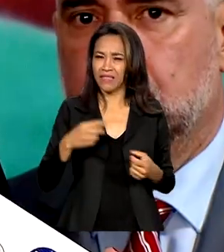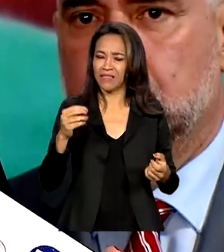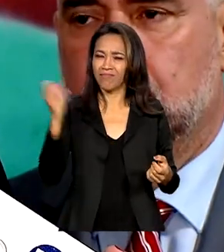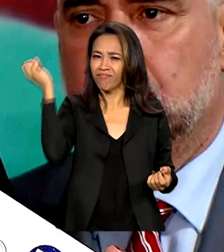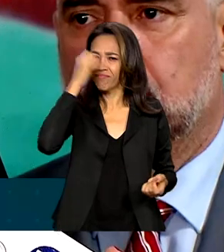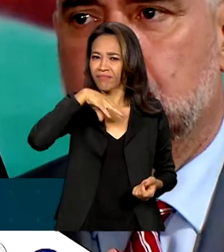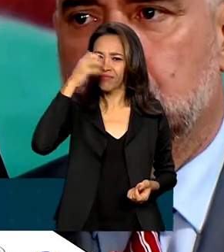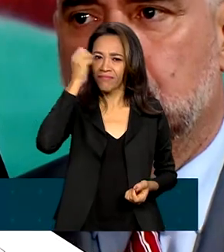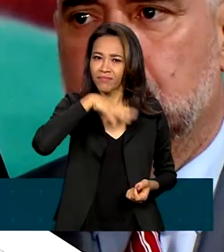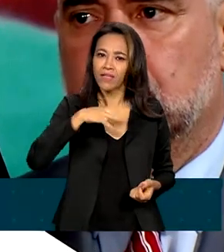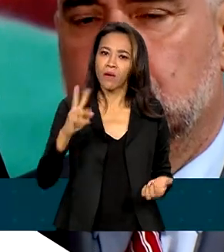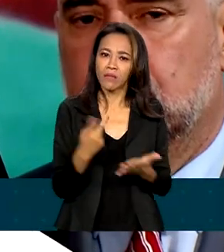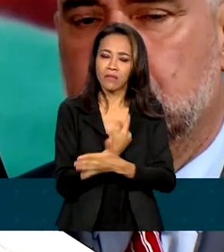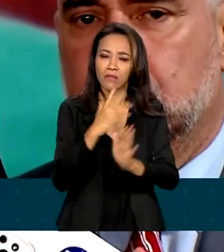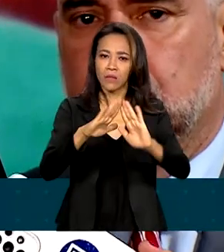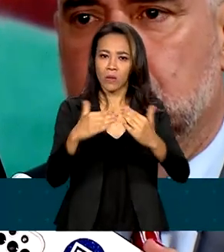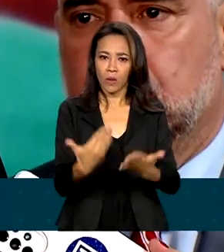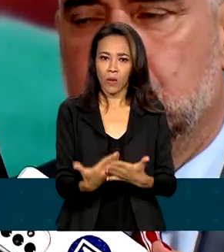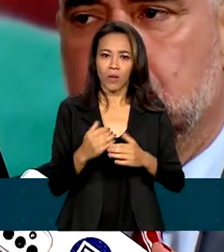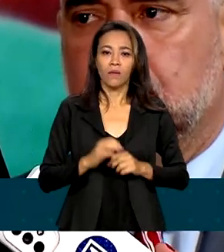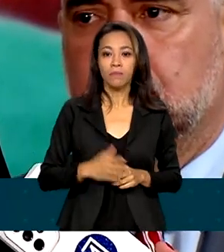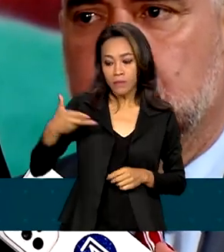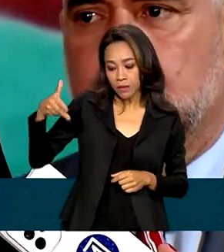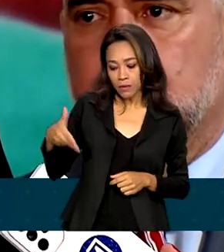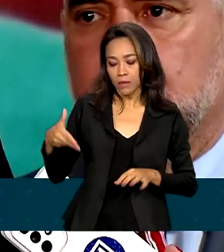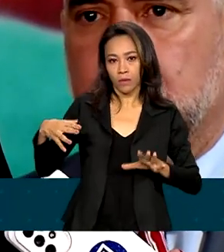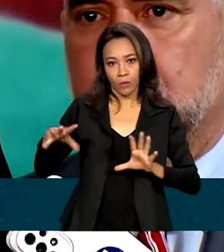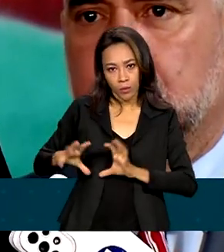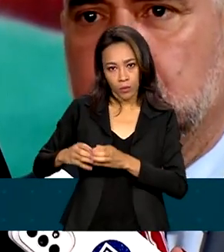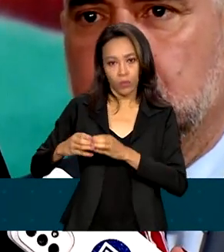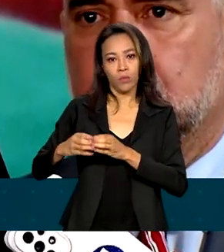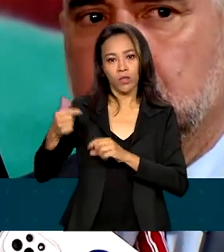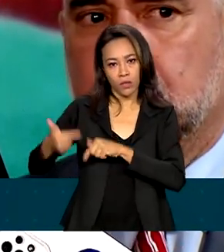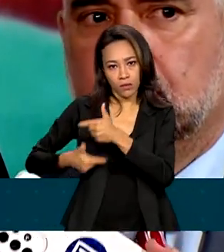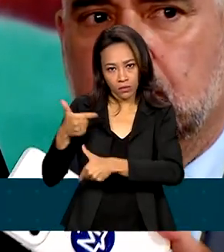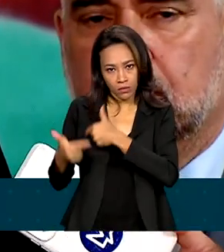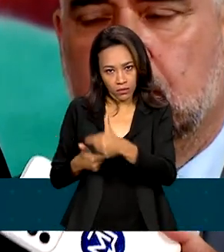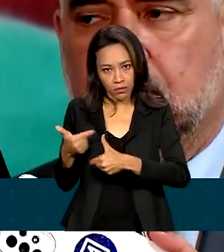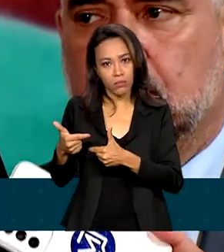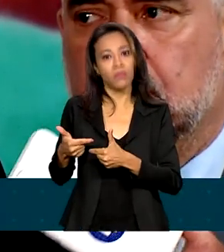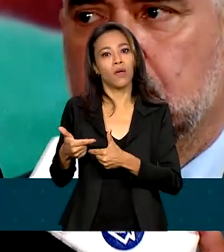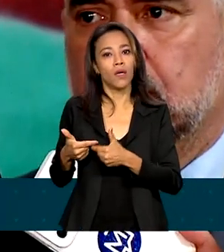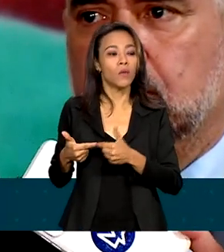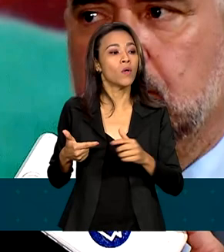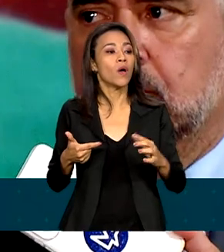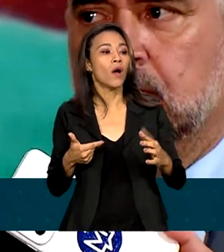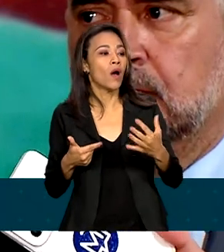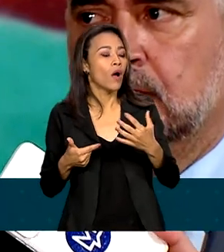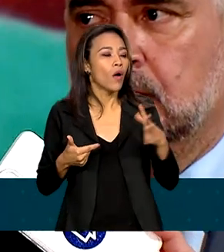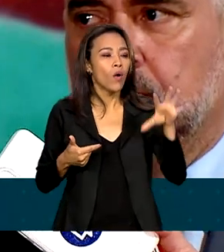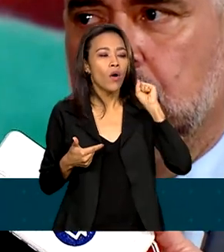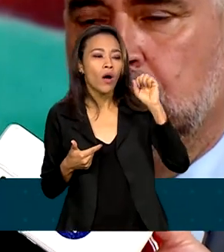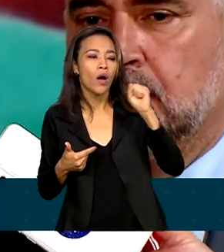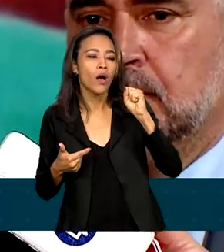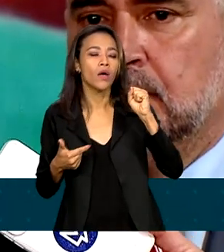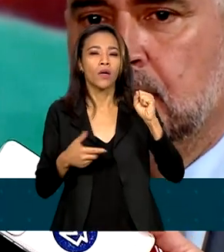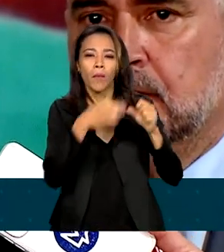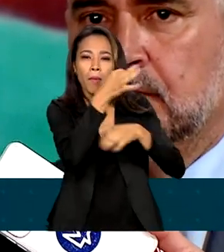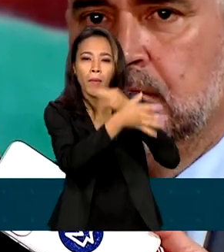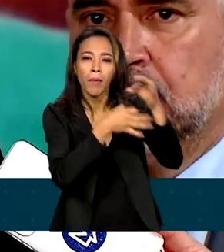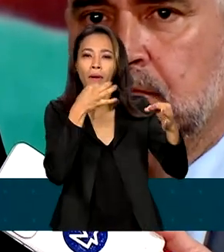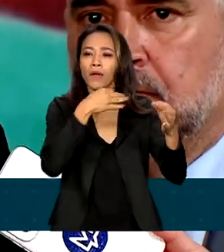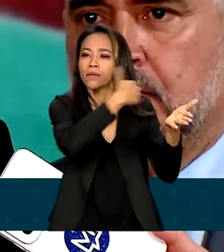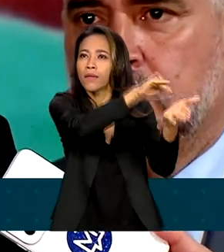decreto, criando esse grupo de trabalho, possamos ouvir os secretários de educação, ouvir os